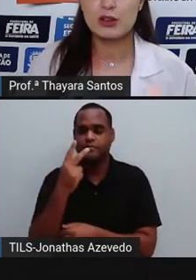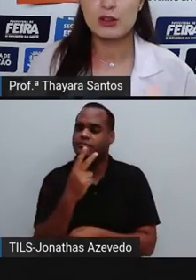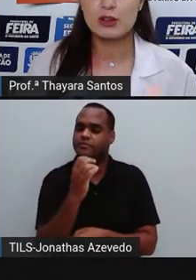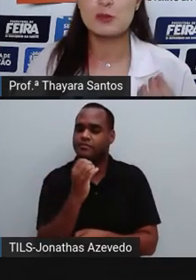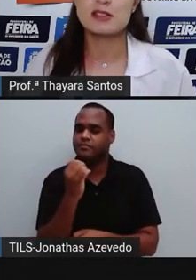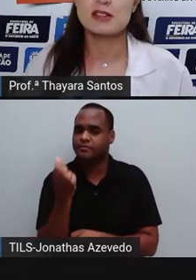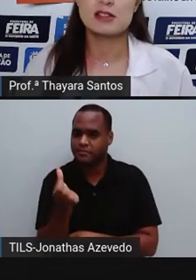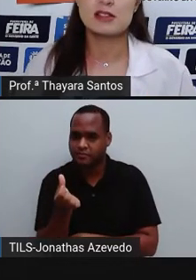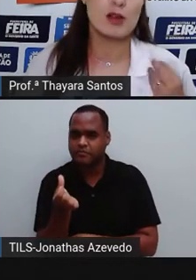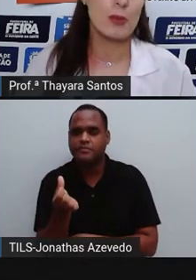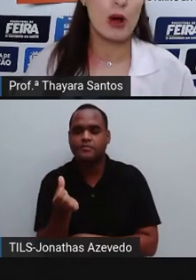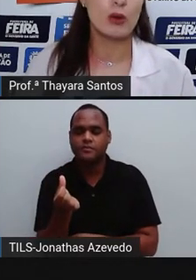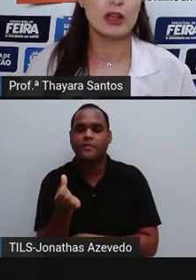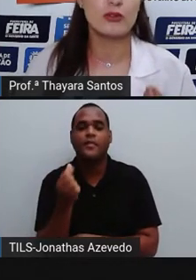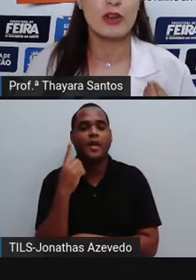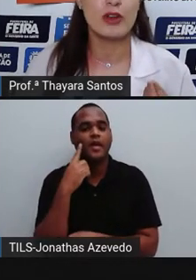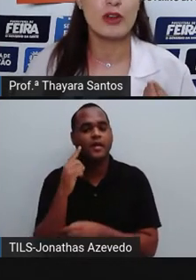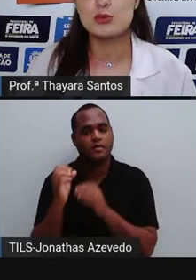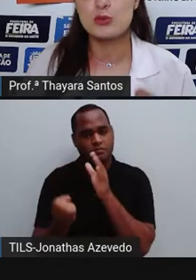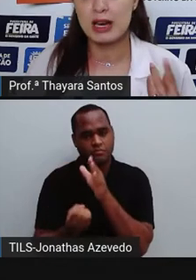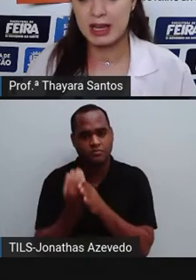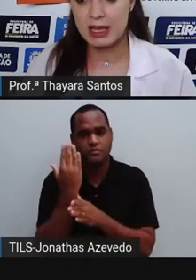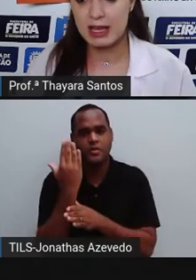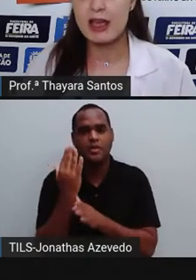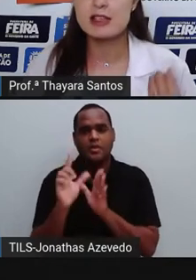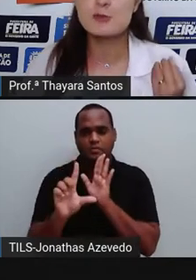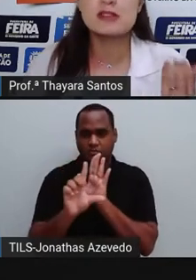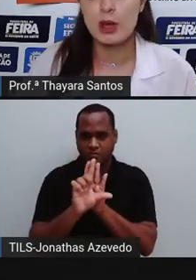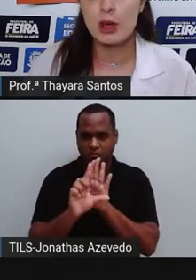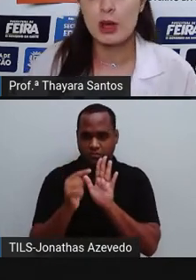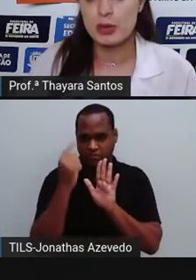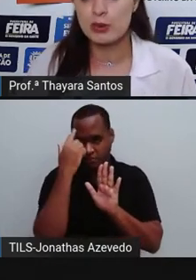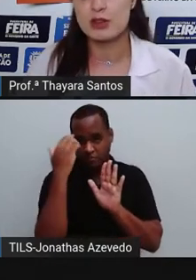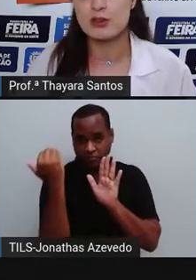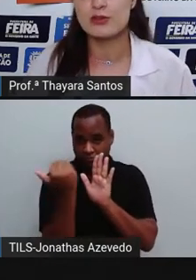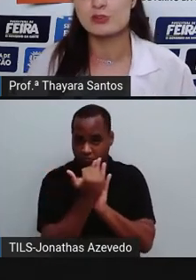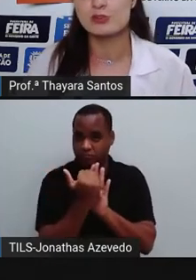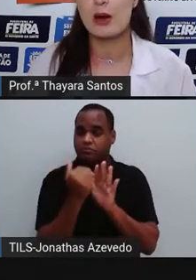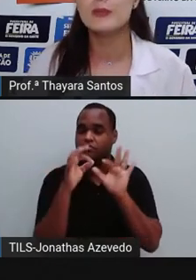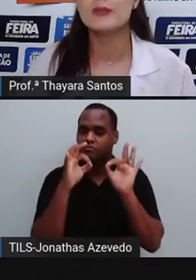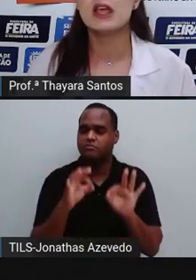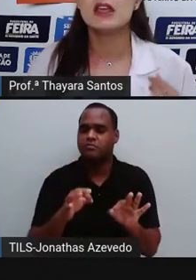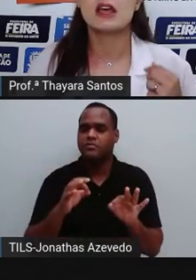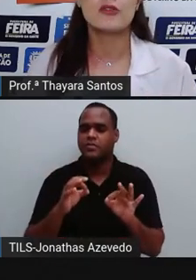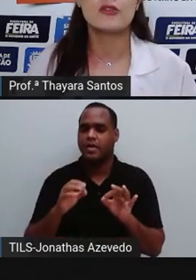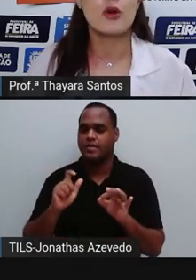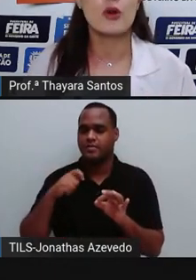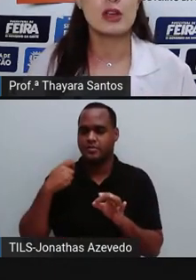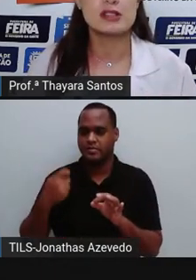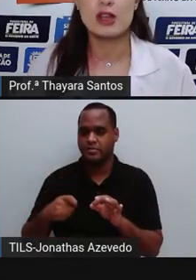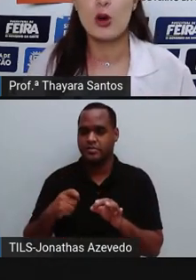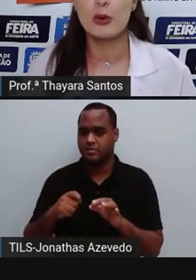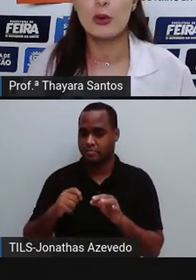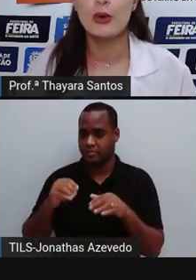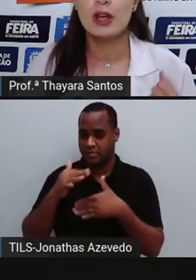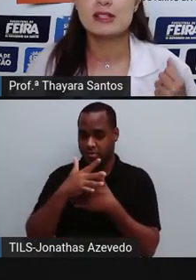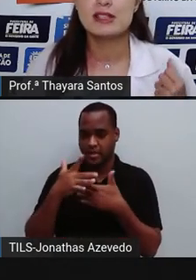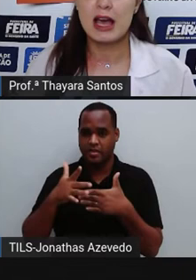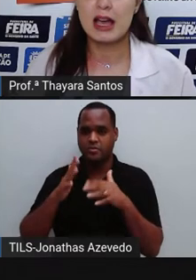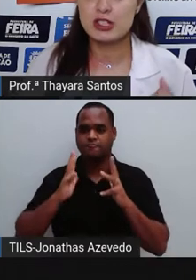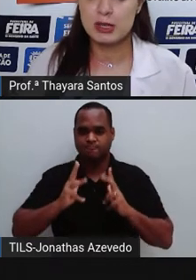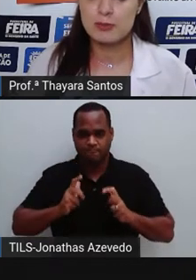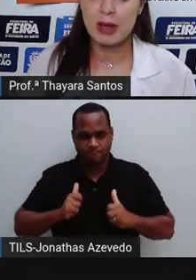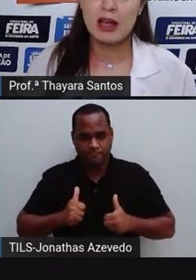2016, São Paulo fez uma lei que é específica para a poluição visual. E ela ficou conhecida como